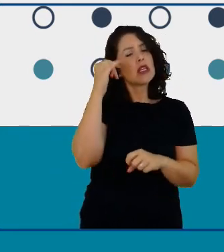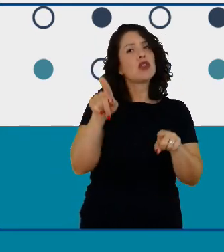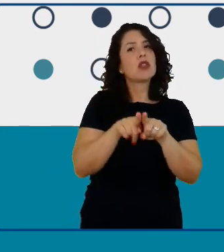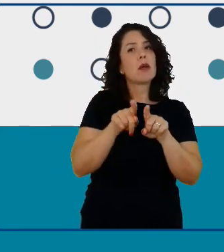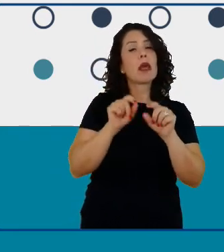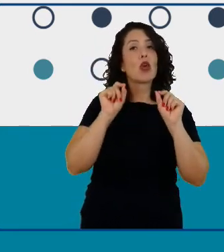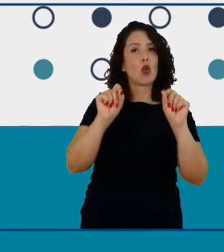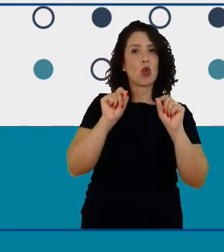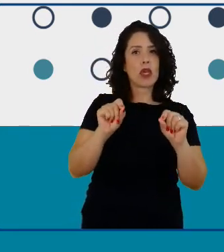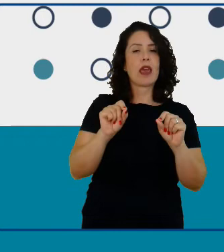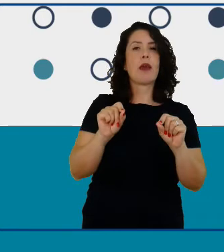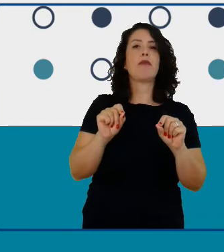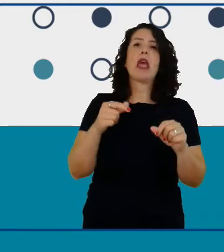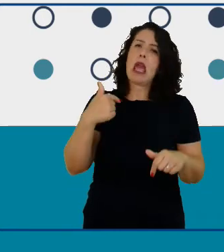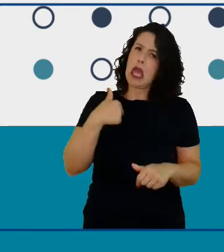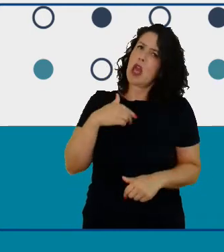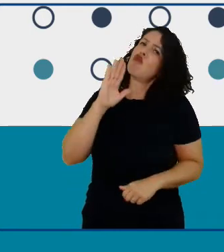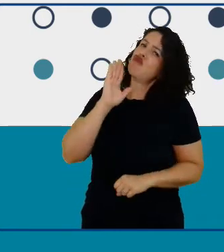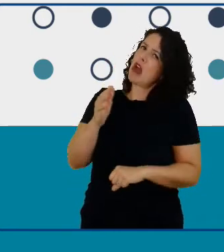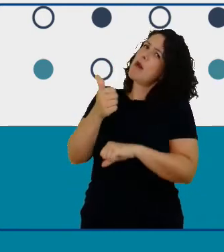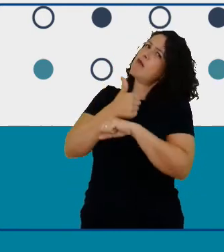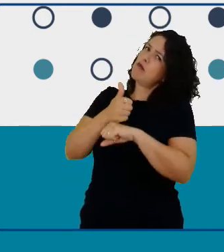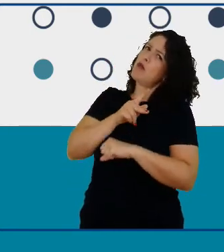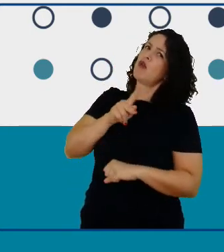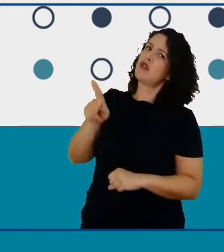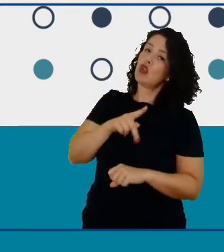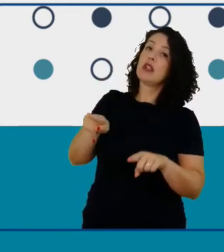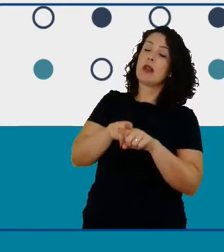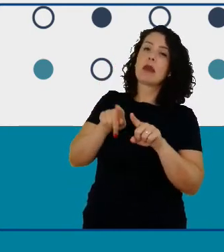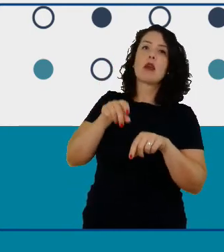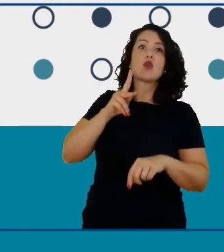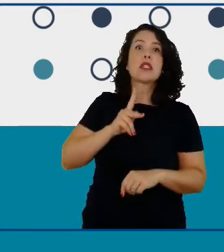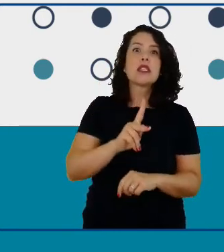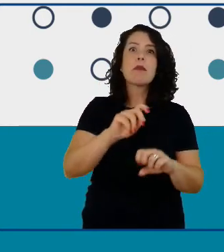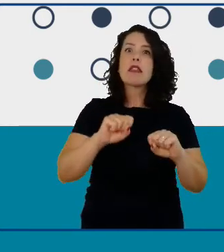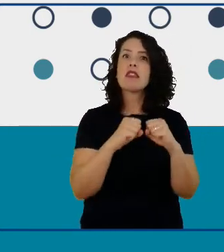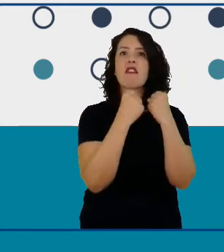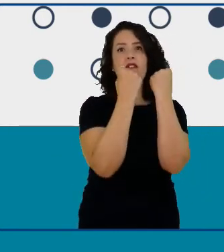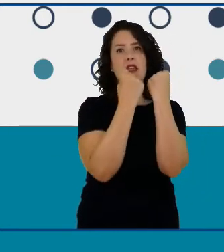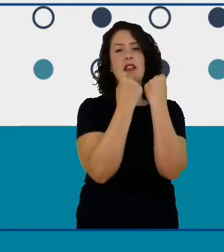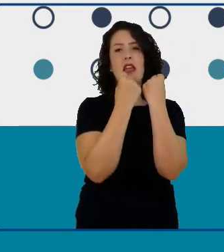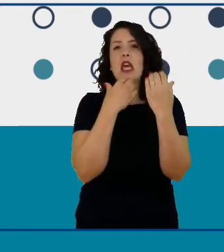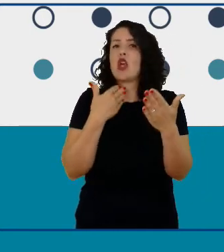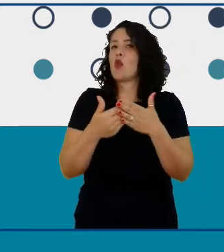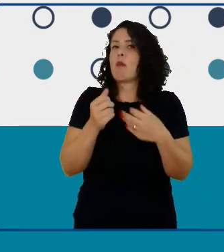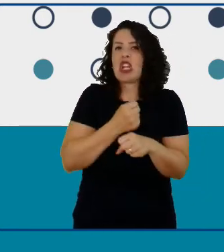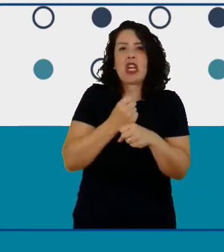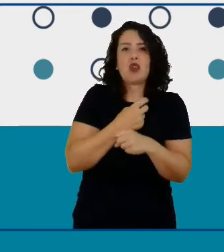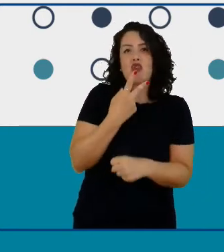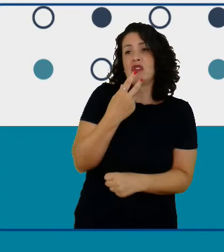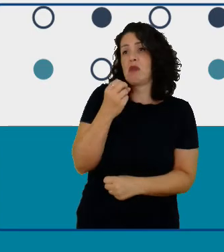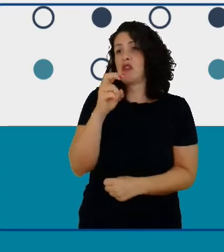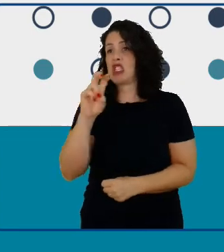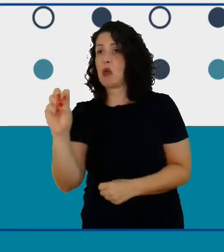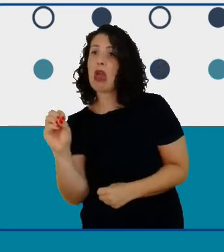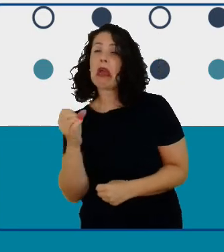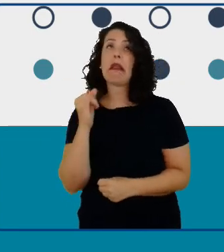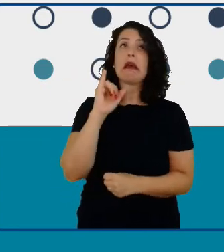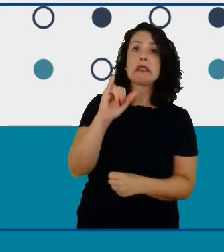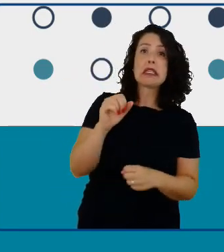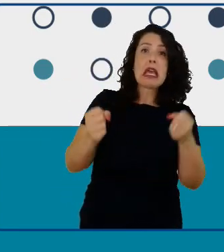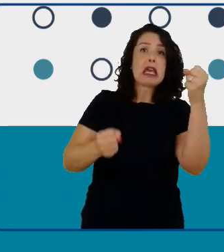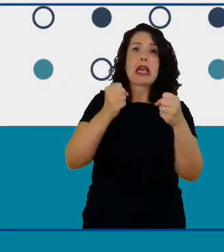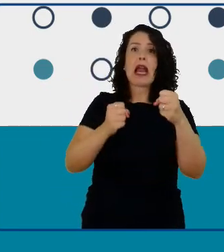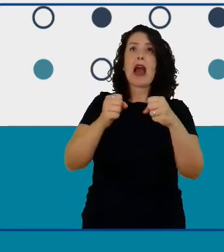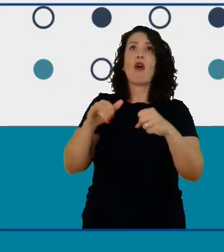professoras então eu sempre vou defender não importa se é 2050 2060 carro voador não importa o que esteja